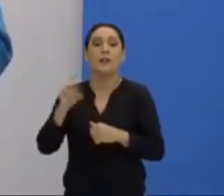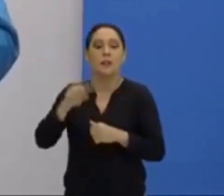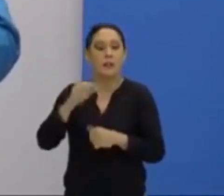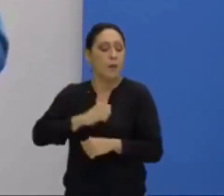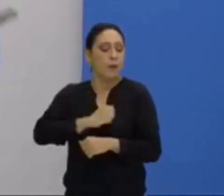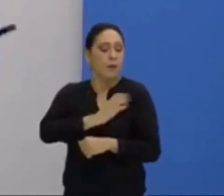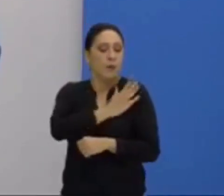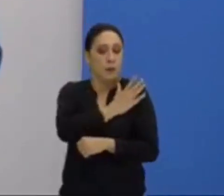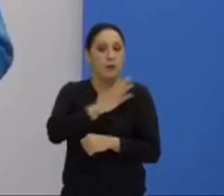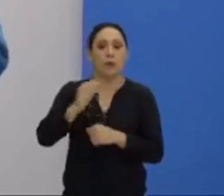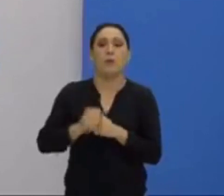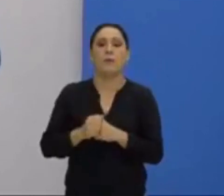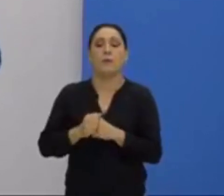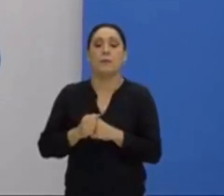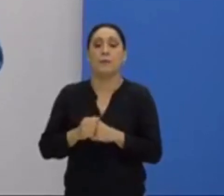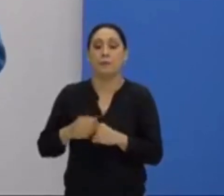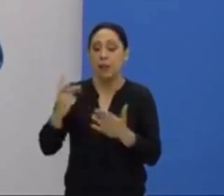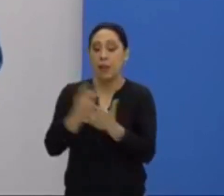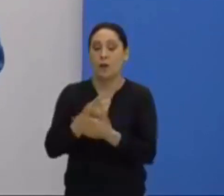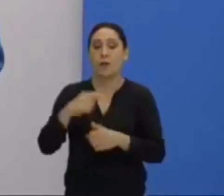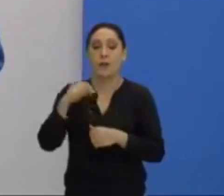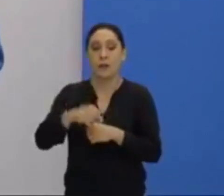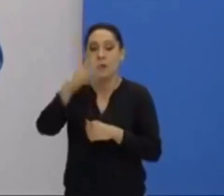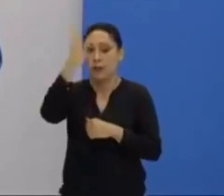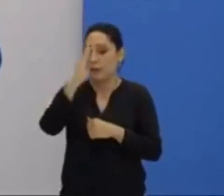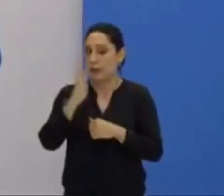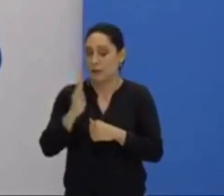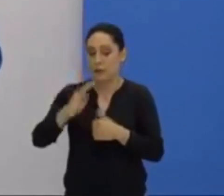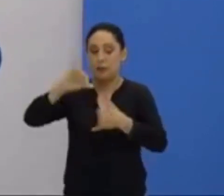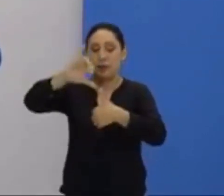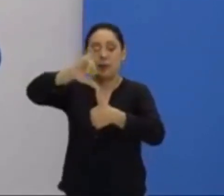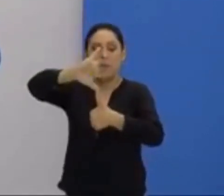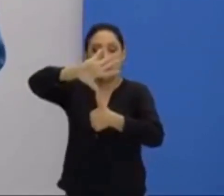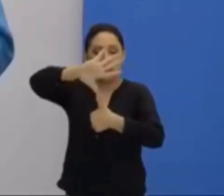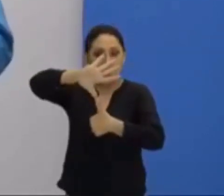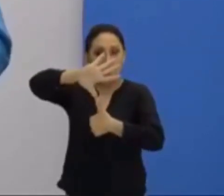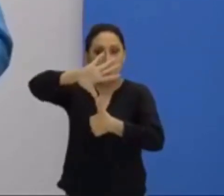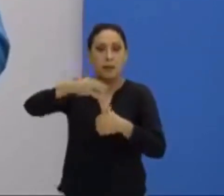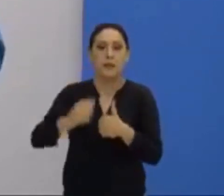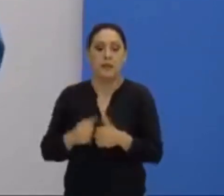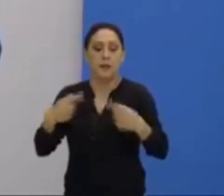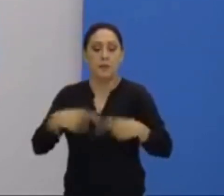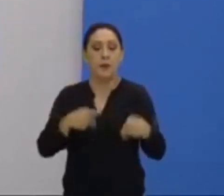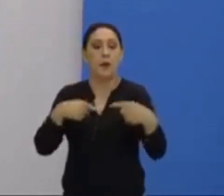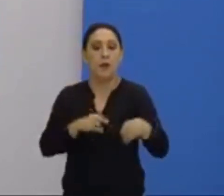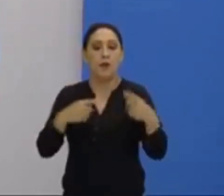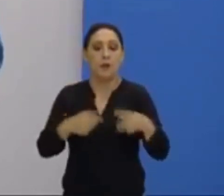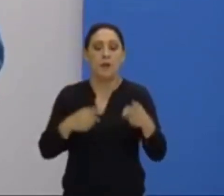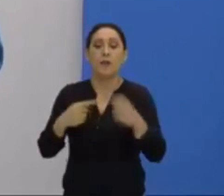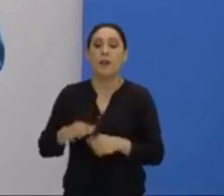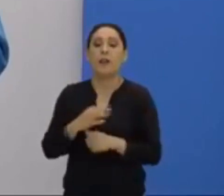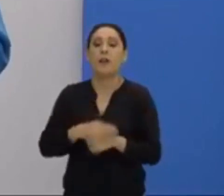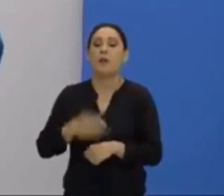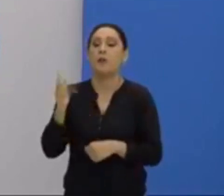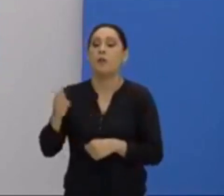exceção, como as ditaduras militares que ocorreram também aqui na América Latina, que perseguiu, dizimou e acabou